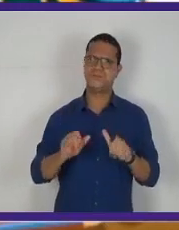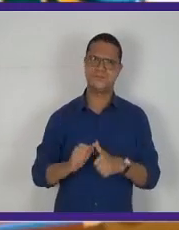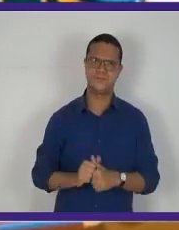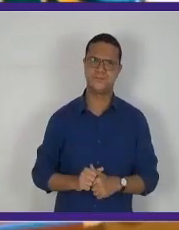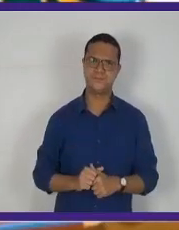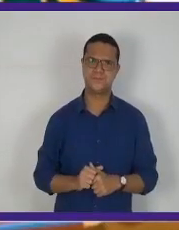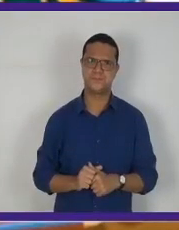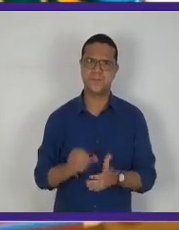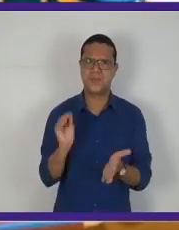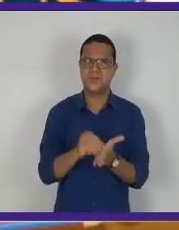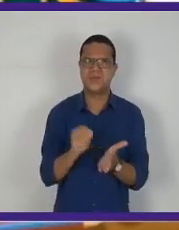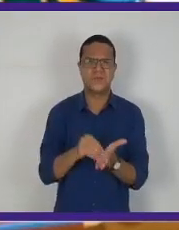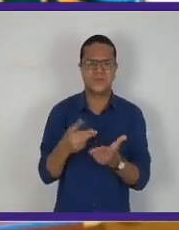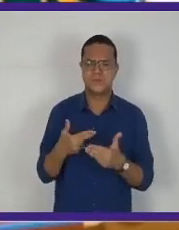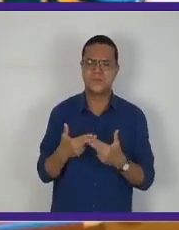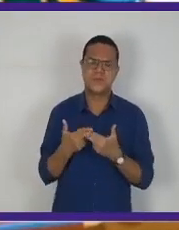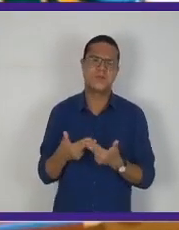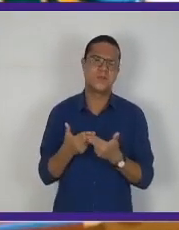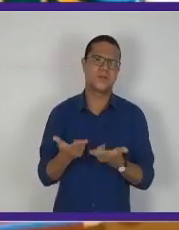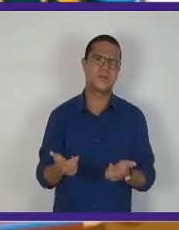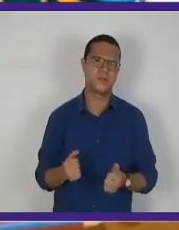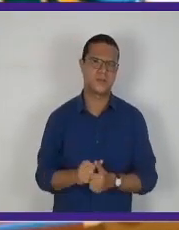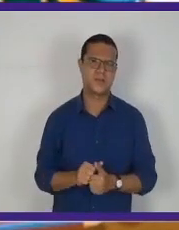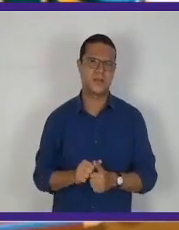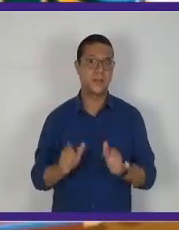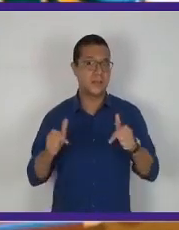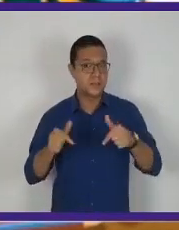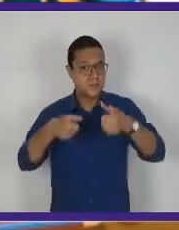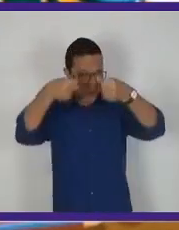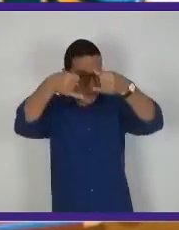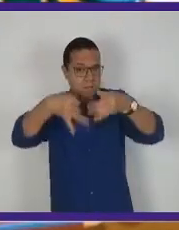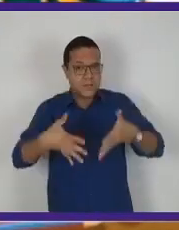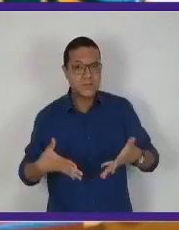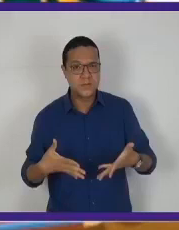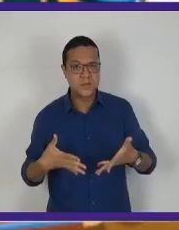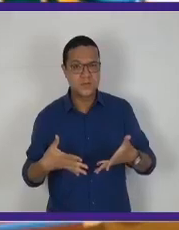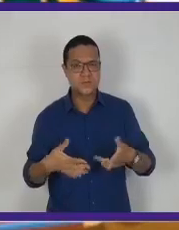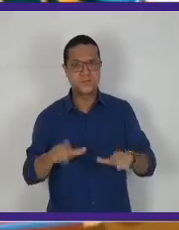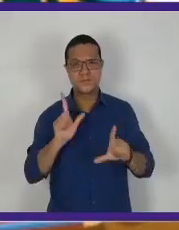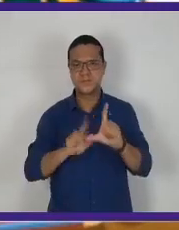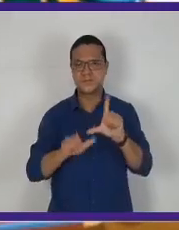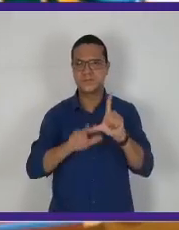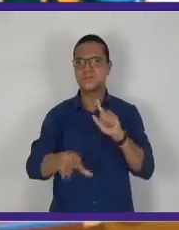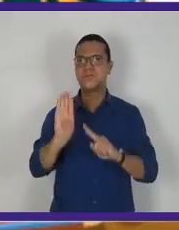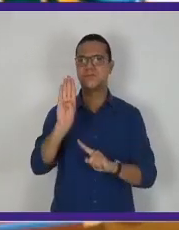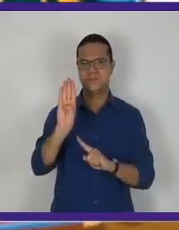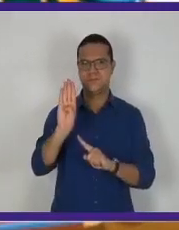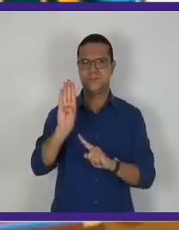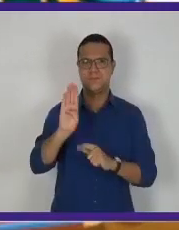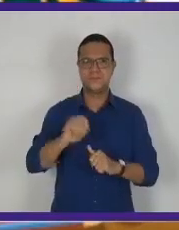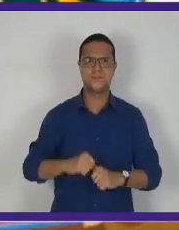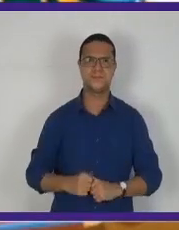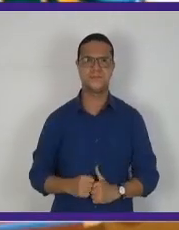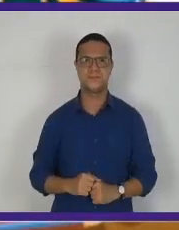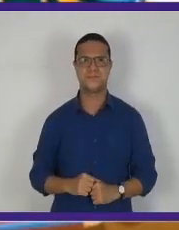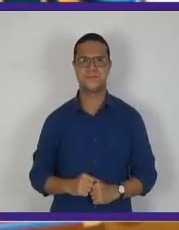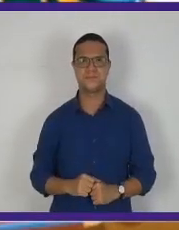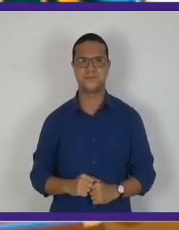seria o quê? Falta de paciência. Então, está explicado? Letra B.